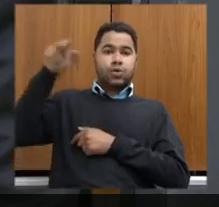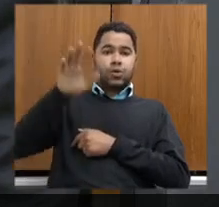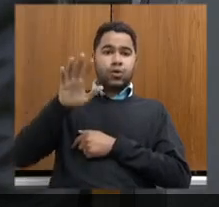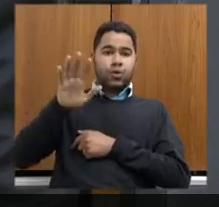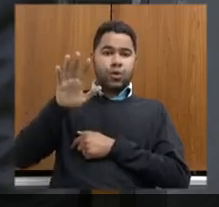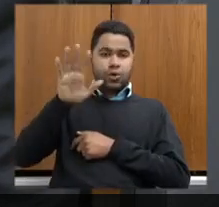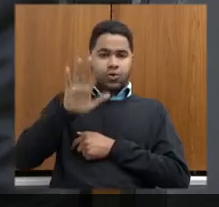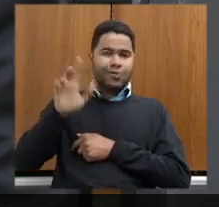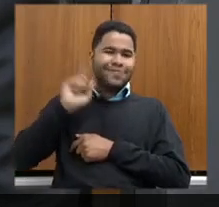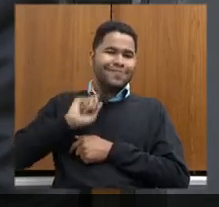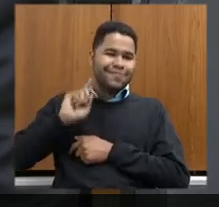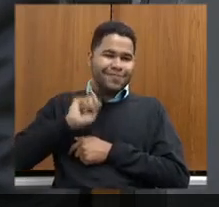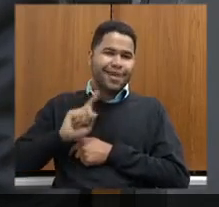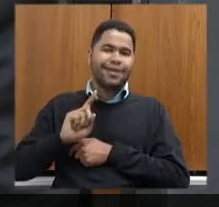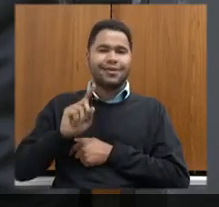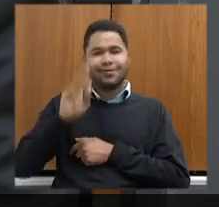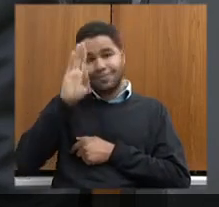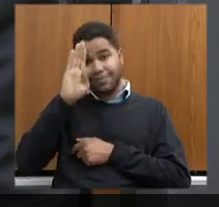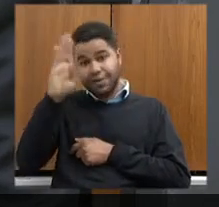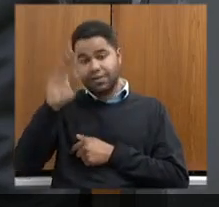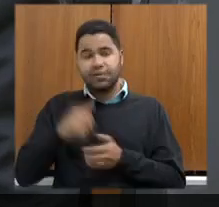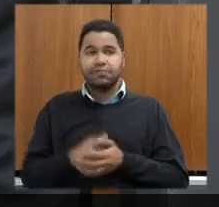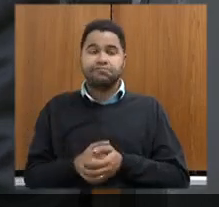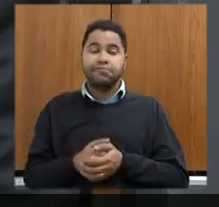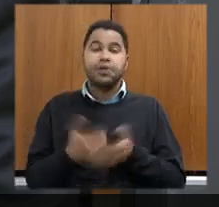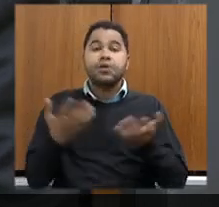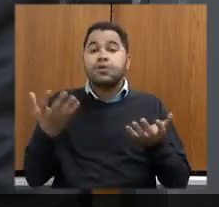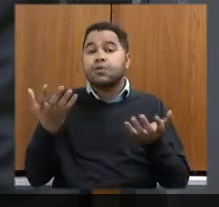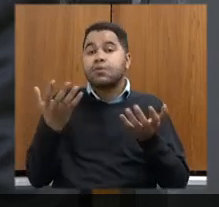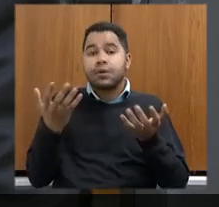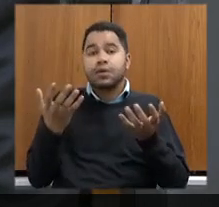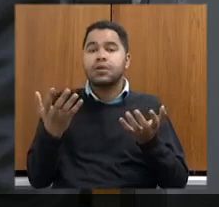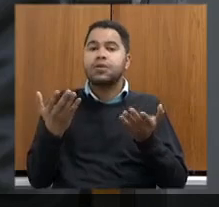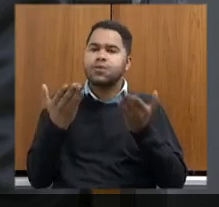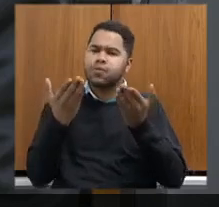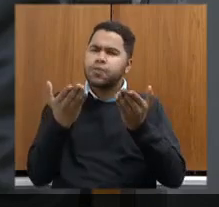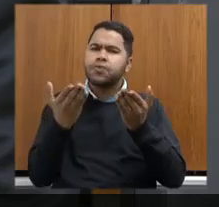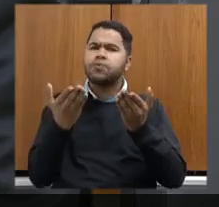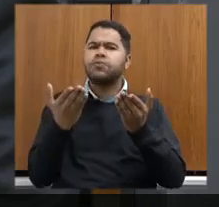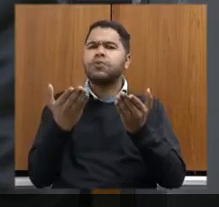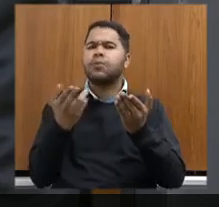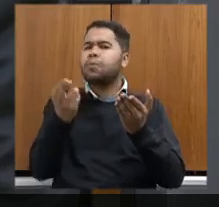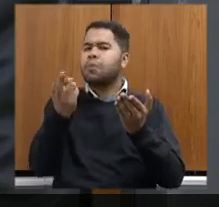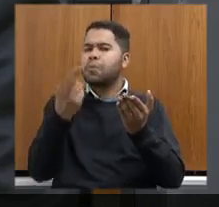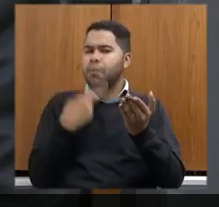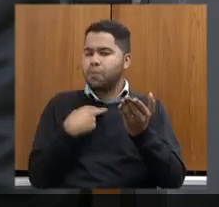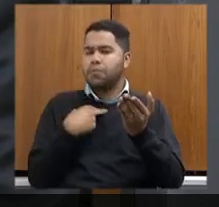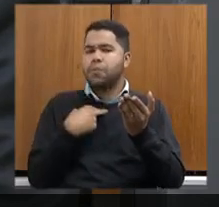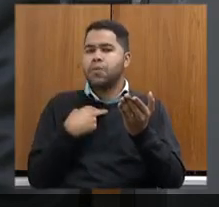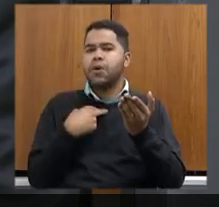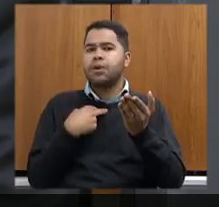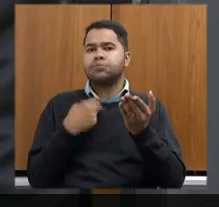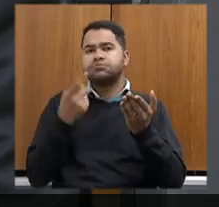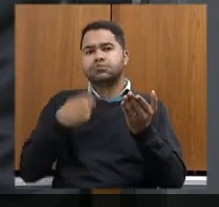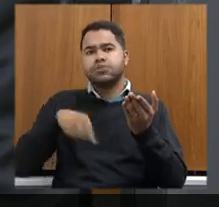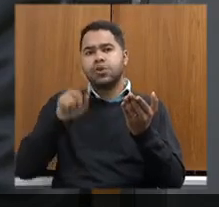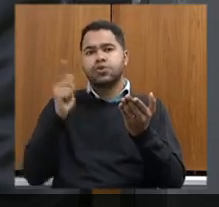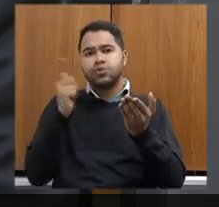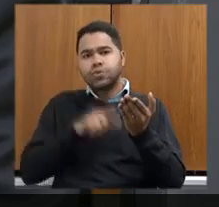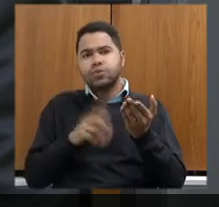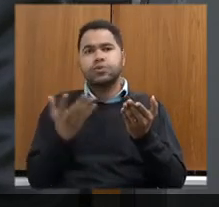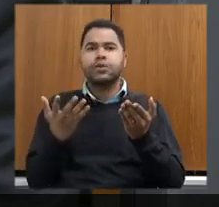principalmente. Então, gostaria que a senhora poderia dar uma resposta para que a gente pudesse levar,